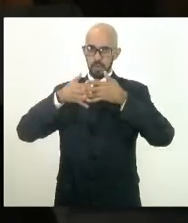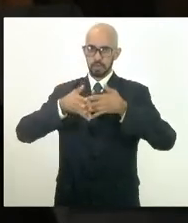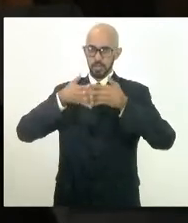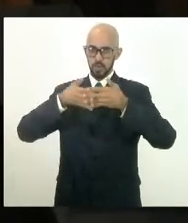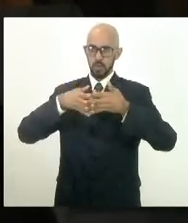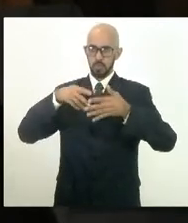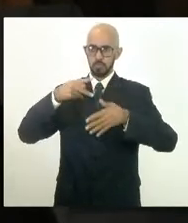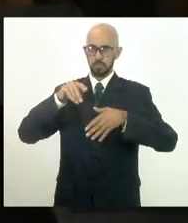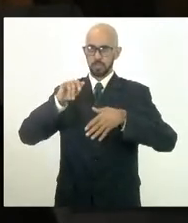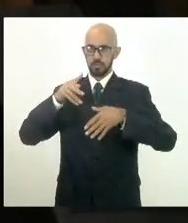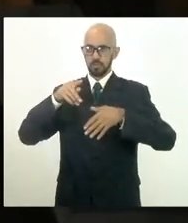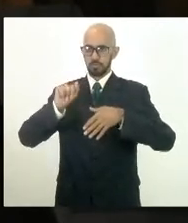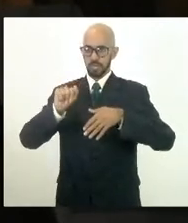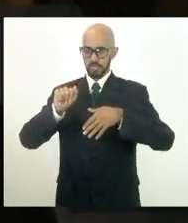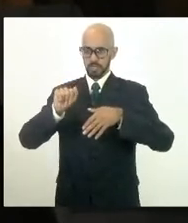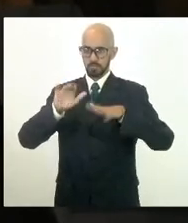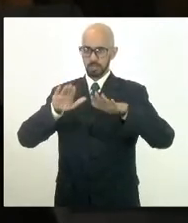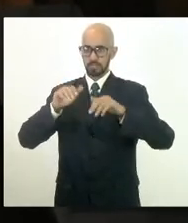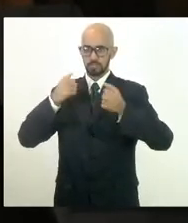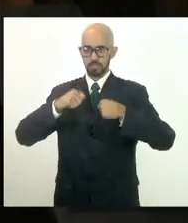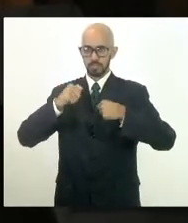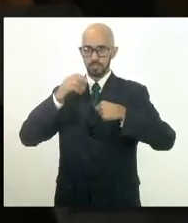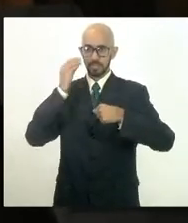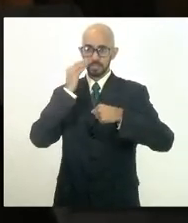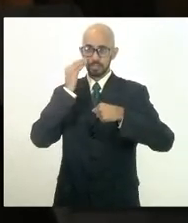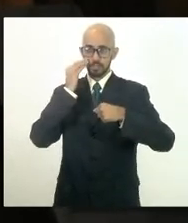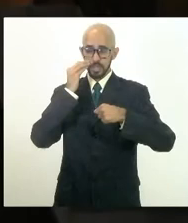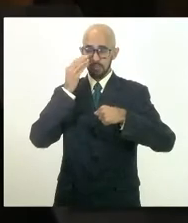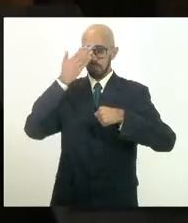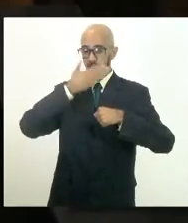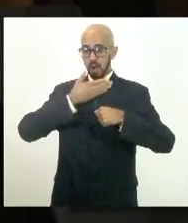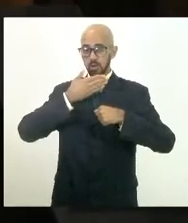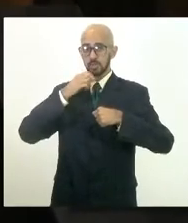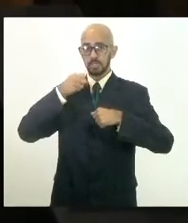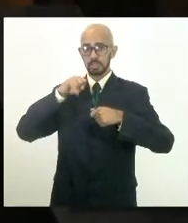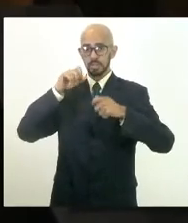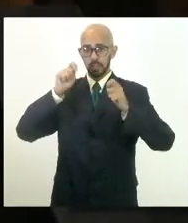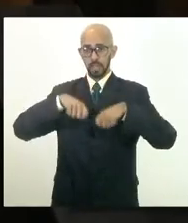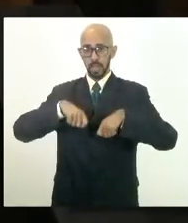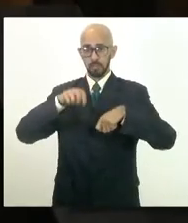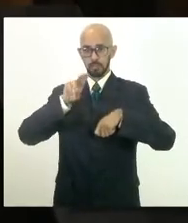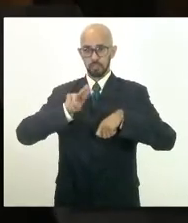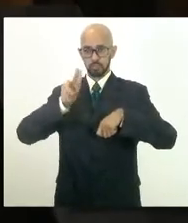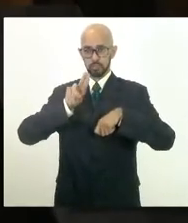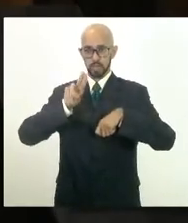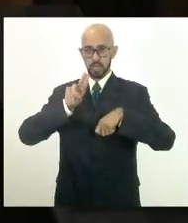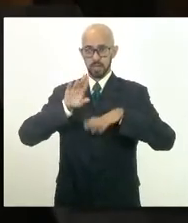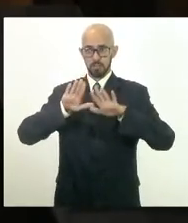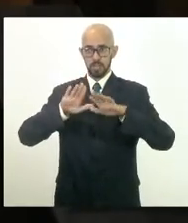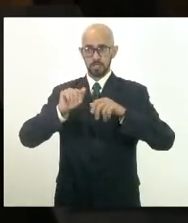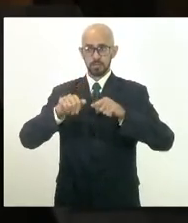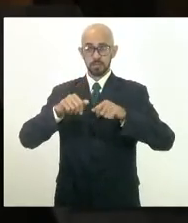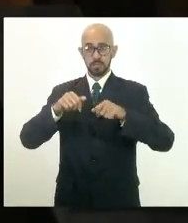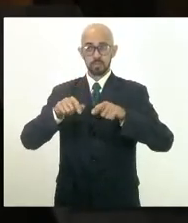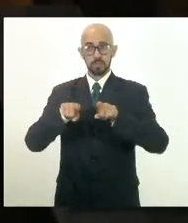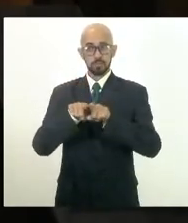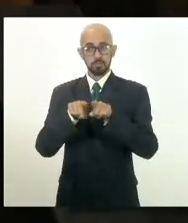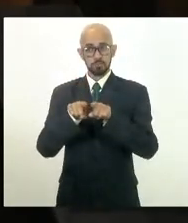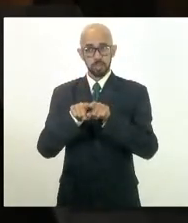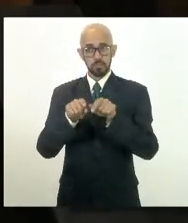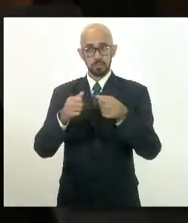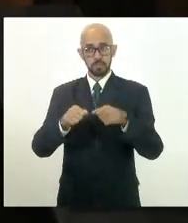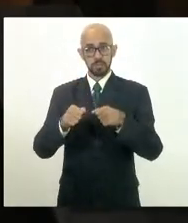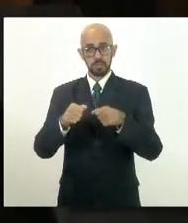-pipa, tem que atestar que essa água tem condições sanitárias. E isso, por outro lado, tem que ser em uma situação de